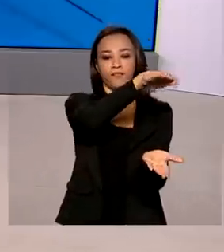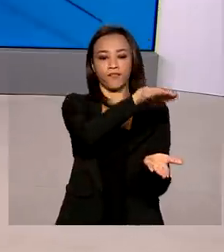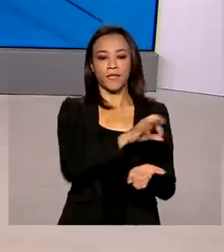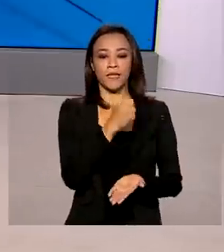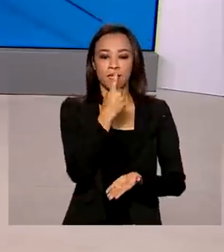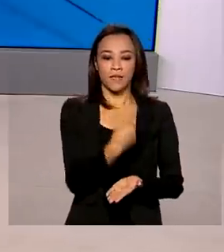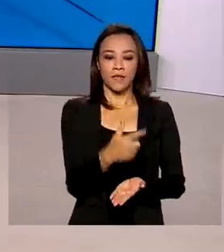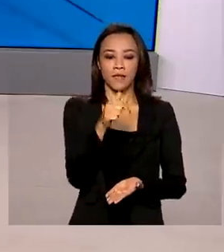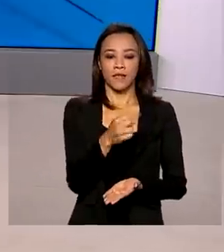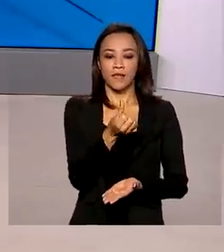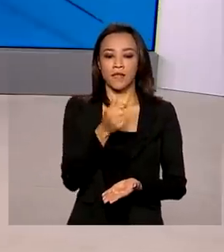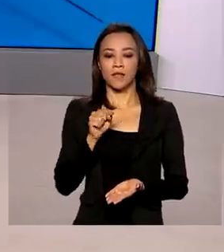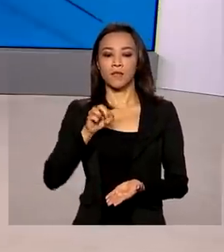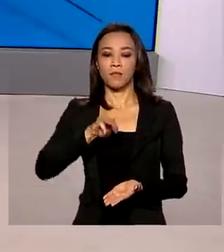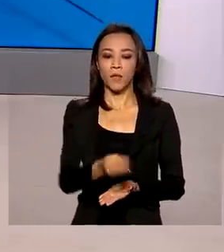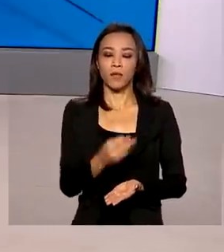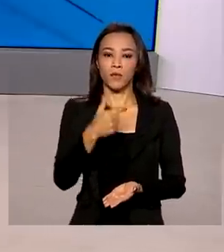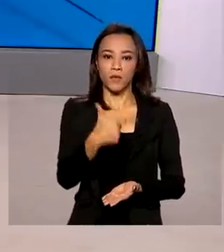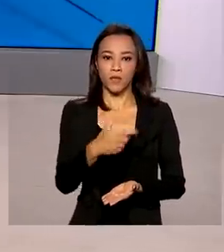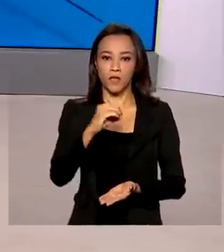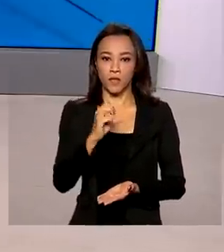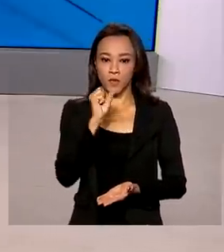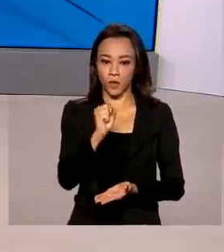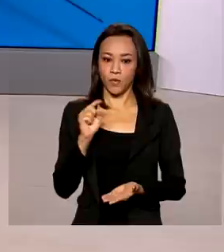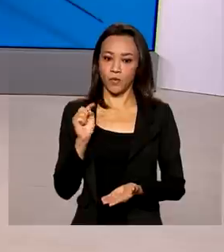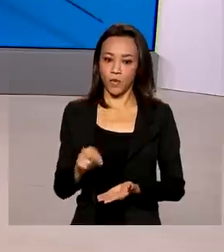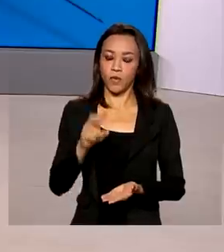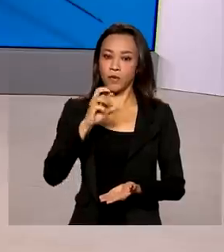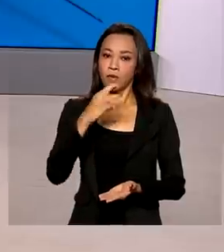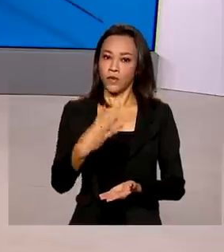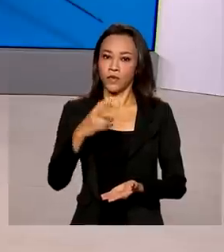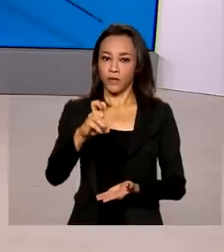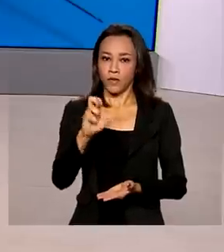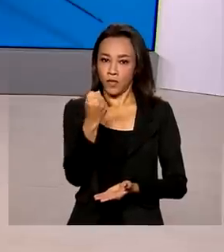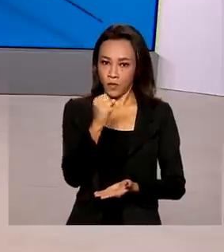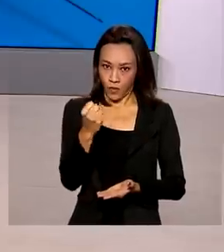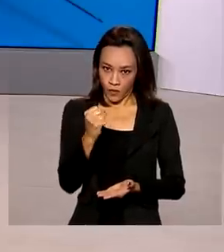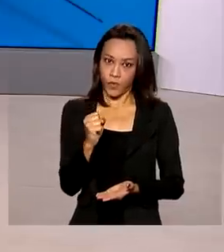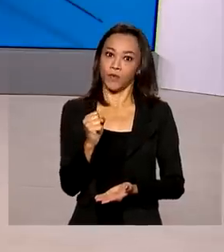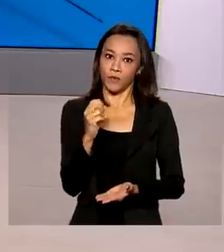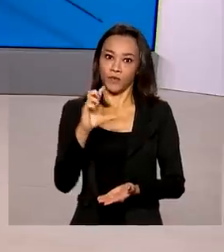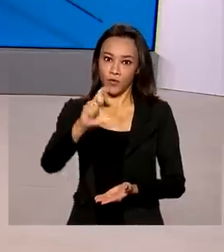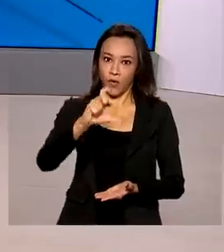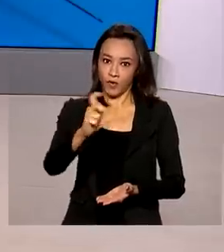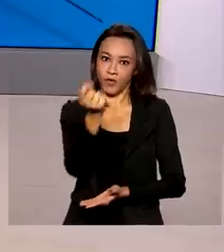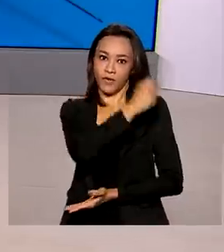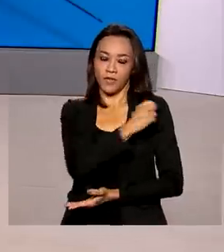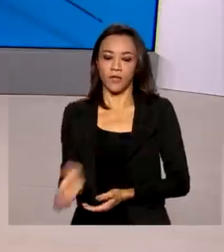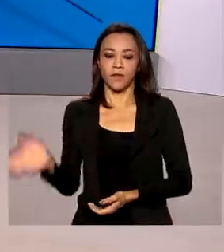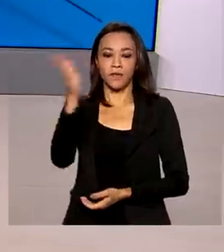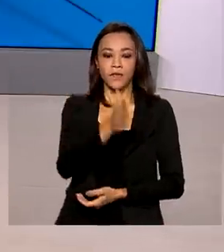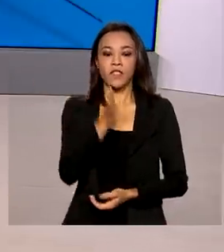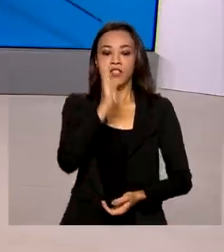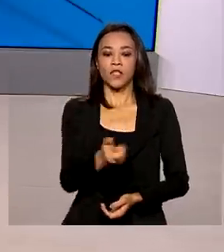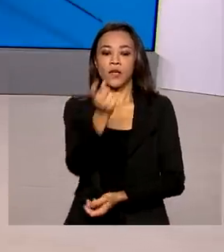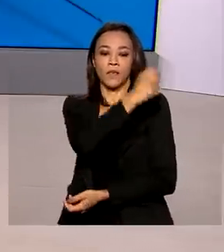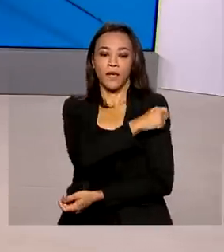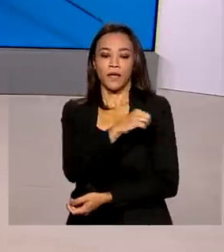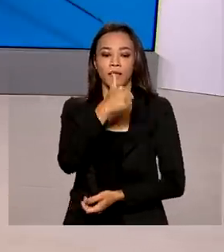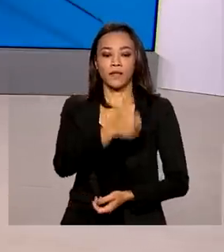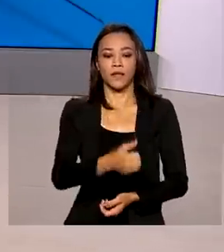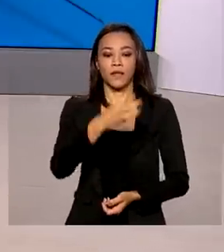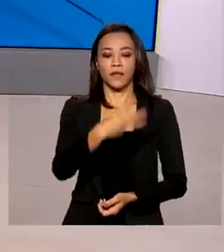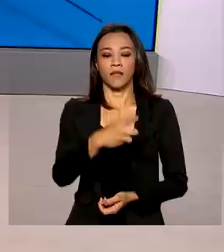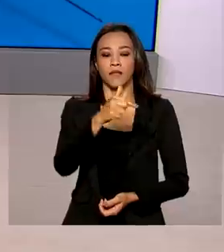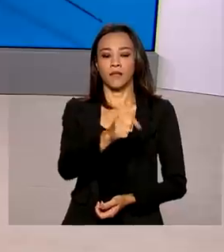208 mil 358 doses de vacinas aí pelo Brasil. Foram aplicadas 137 milhões